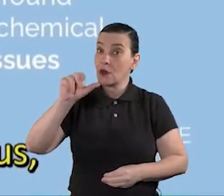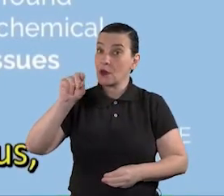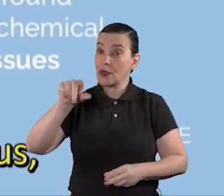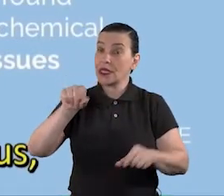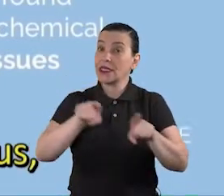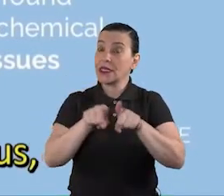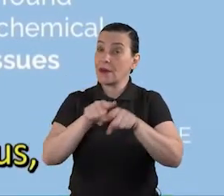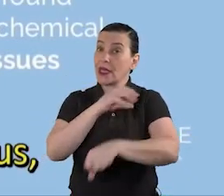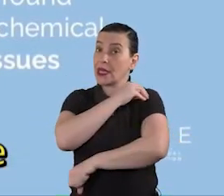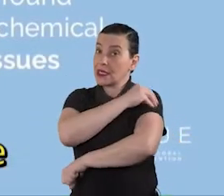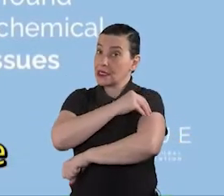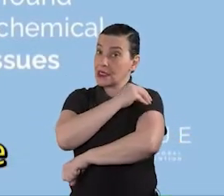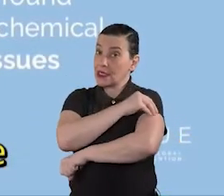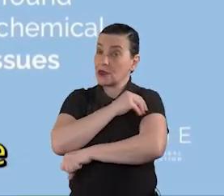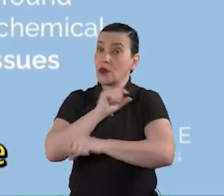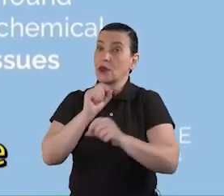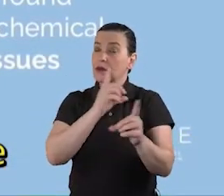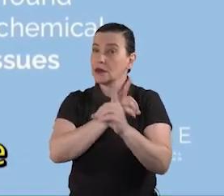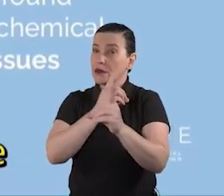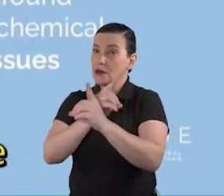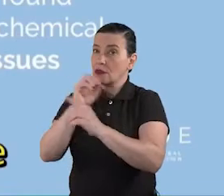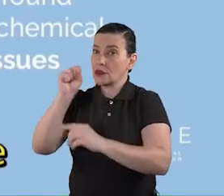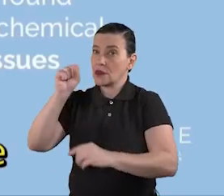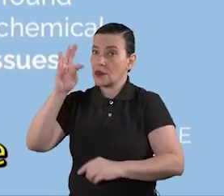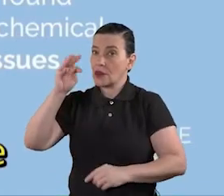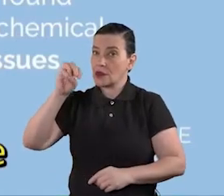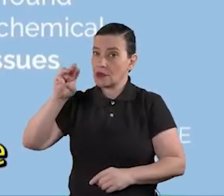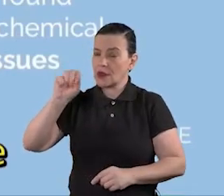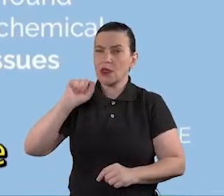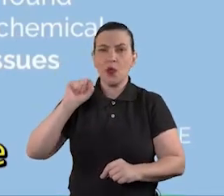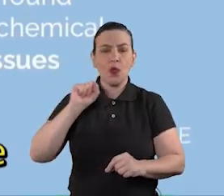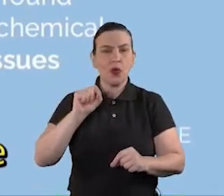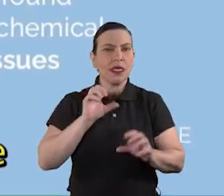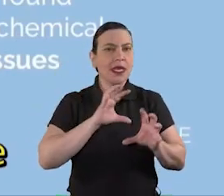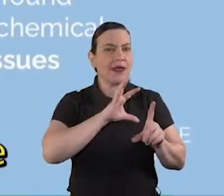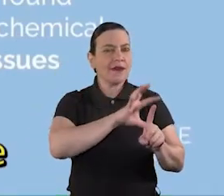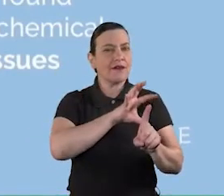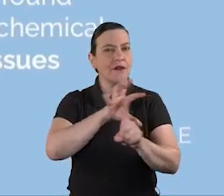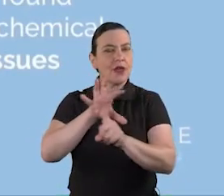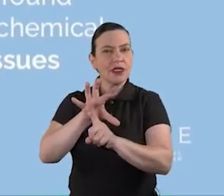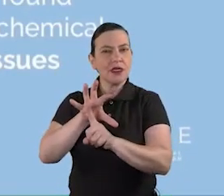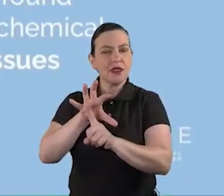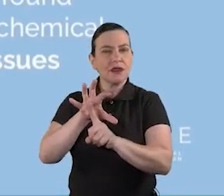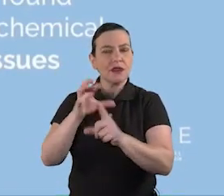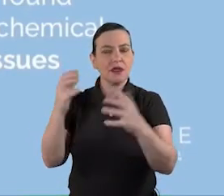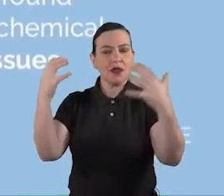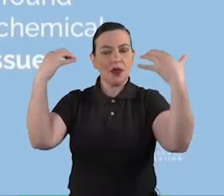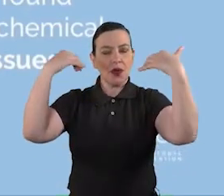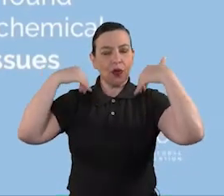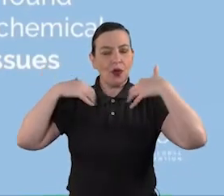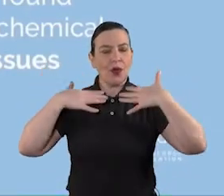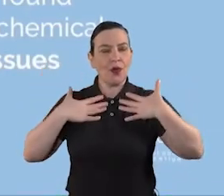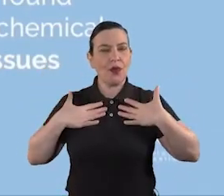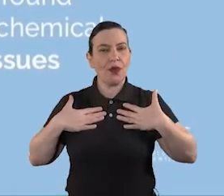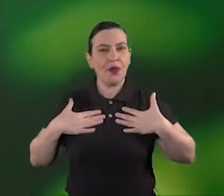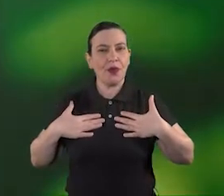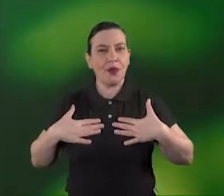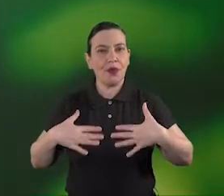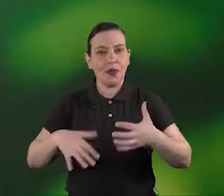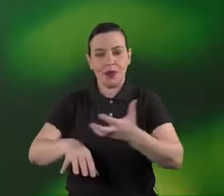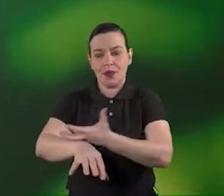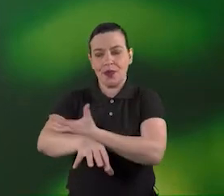cetonas encontradas no Osmandos a influência química geral é calmante e relaxante para os tecidos